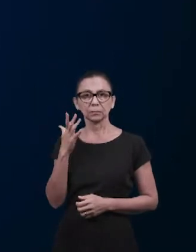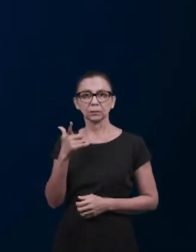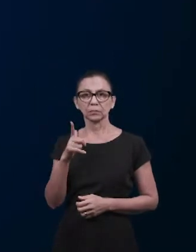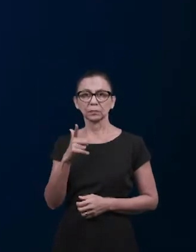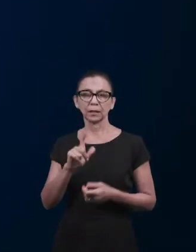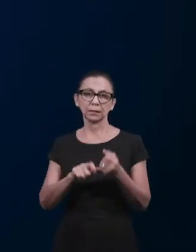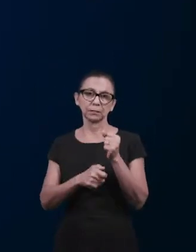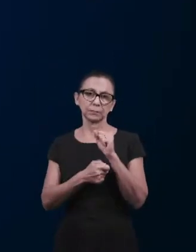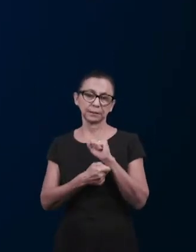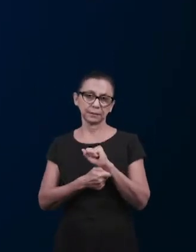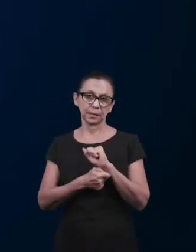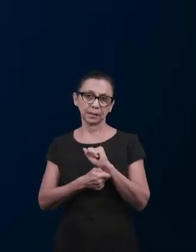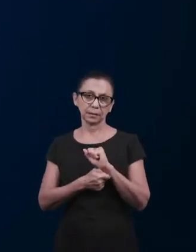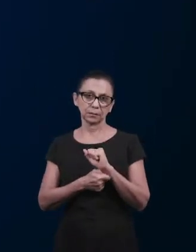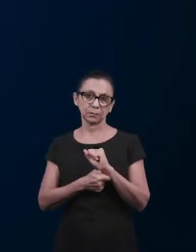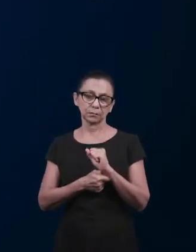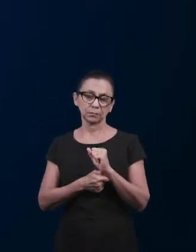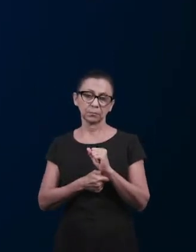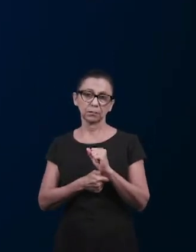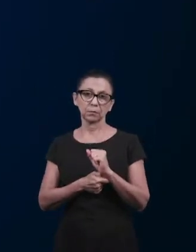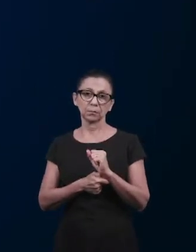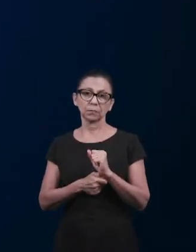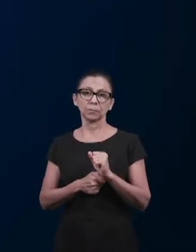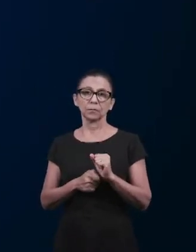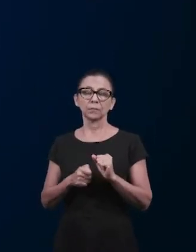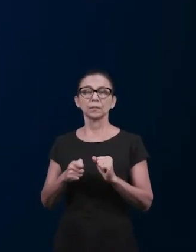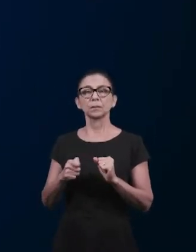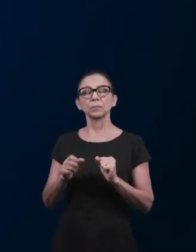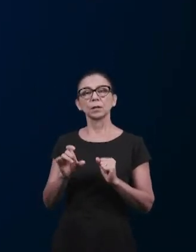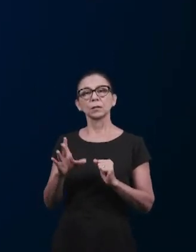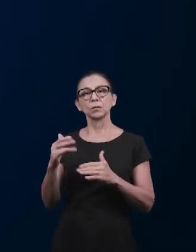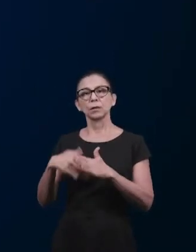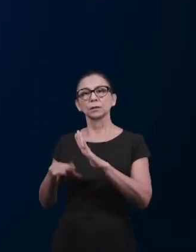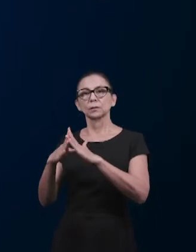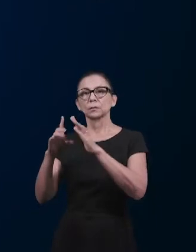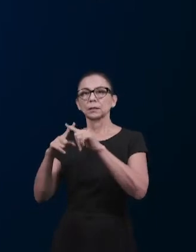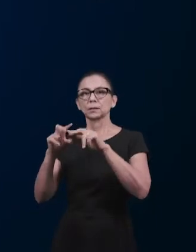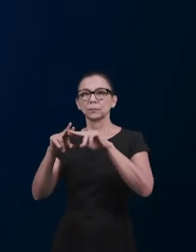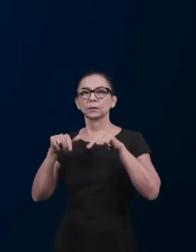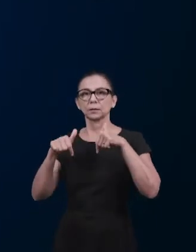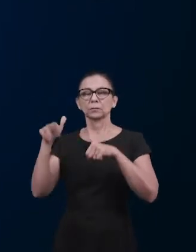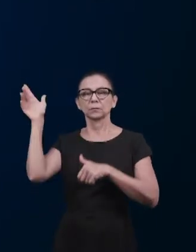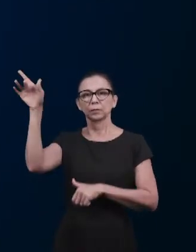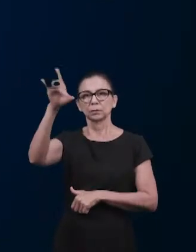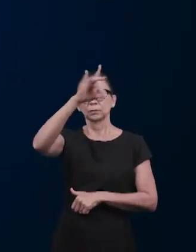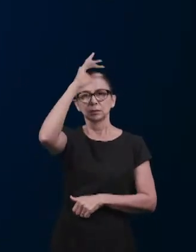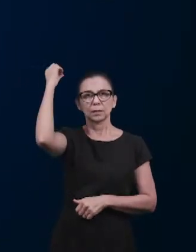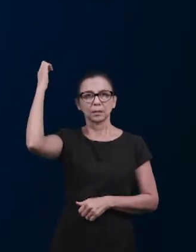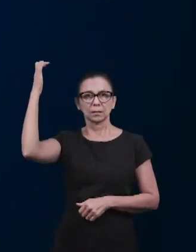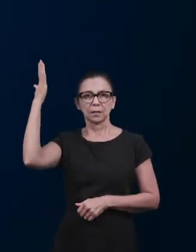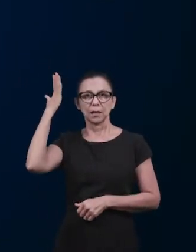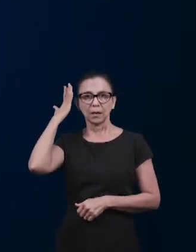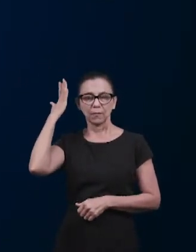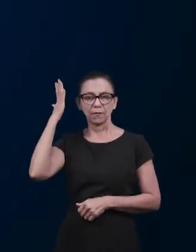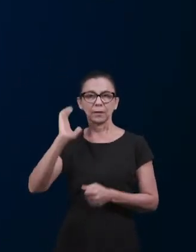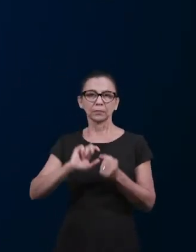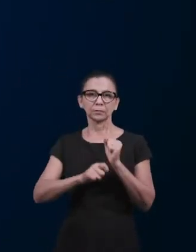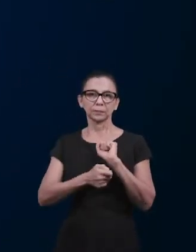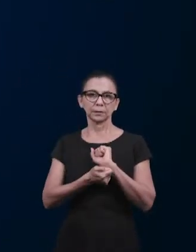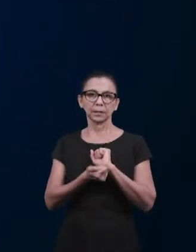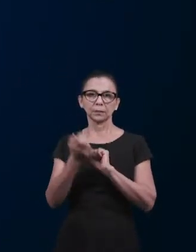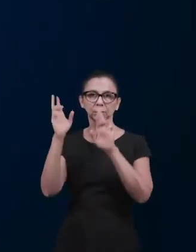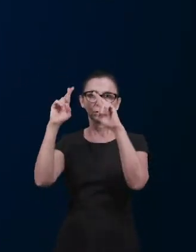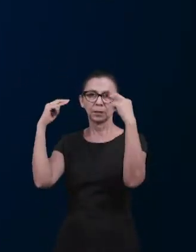e o mistério só é revelado no corpo, através do Espírito Santo de Deus.